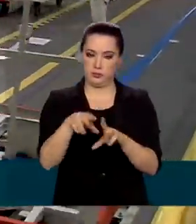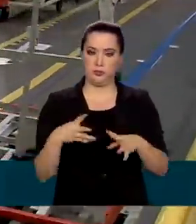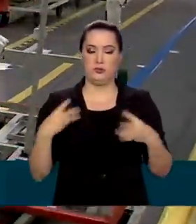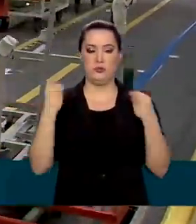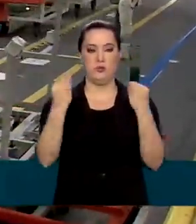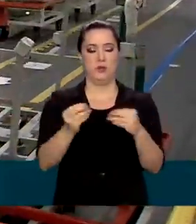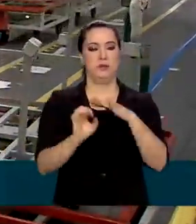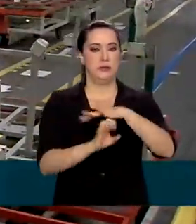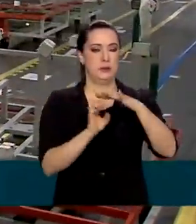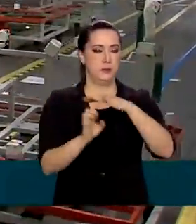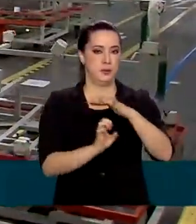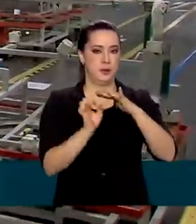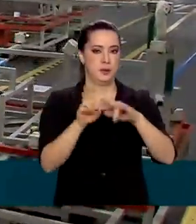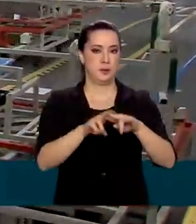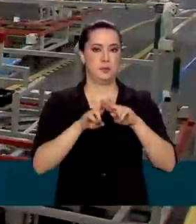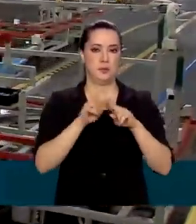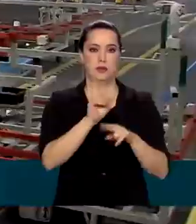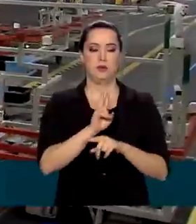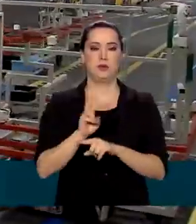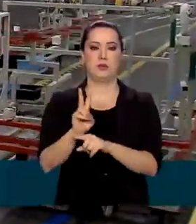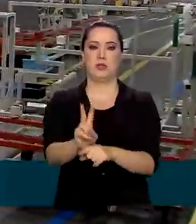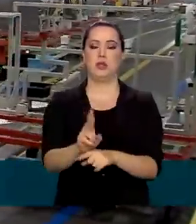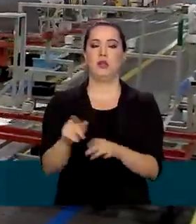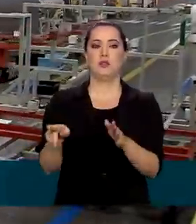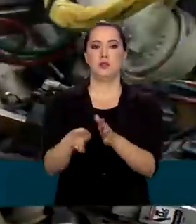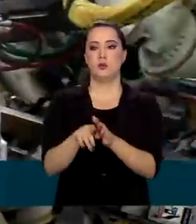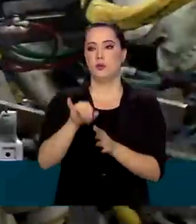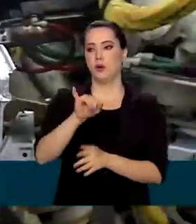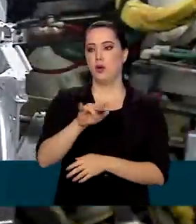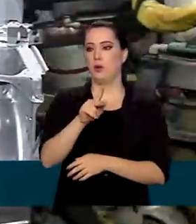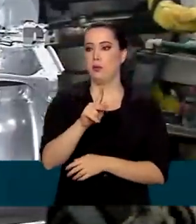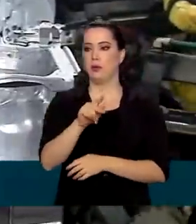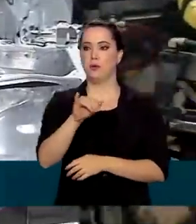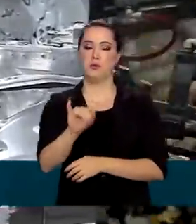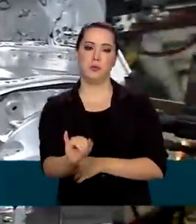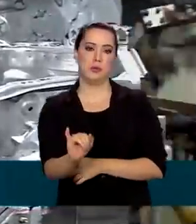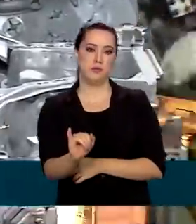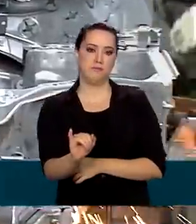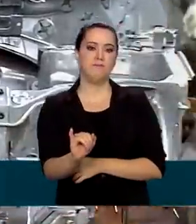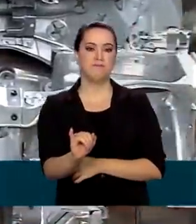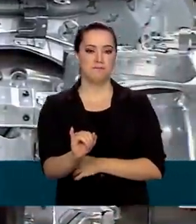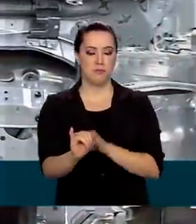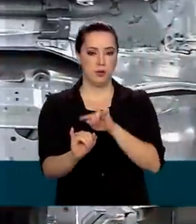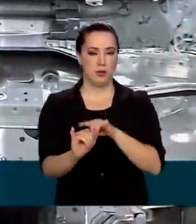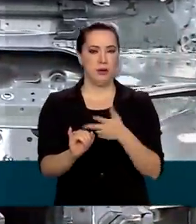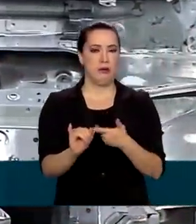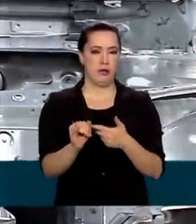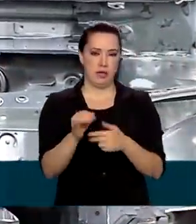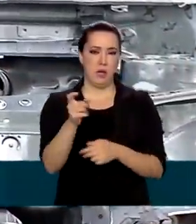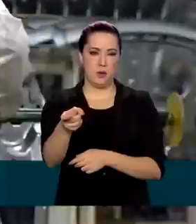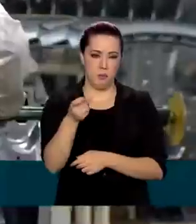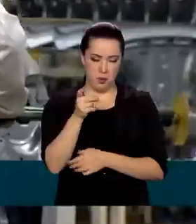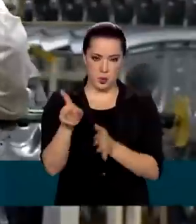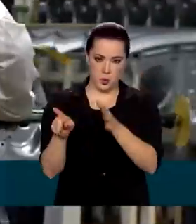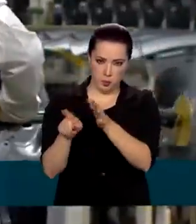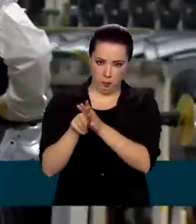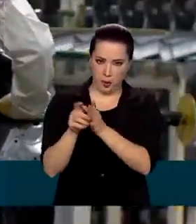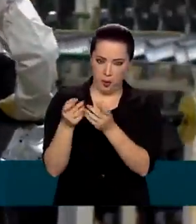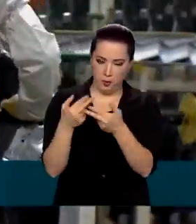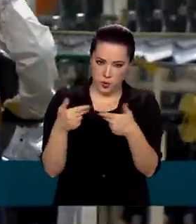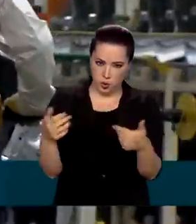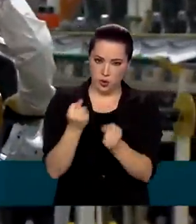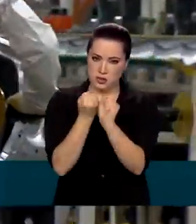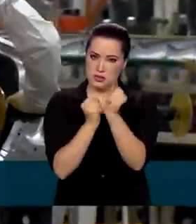empresas por meio de crédito presumido do IPI, o Imposto sobre Produtos Industrializados. Os